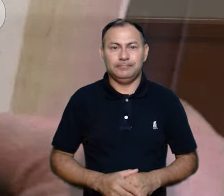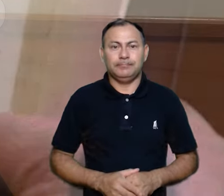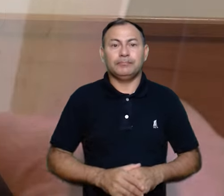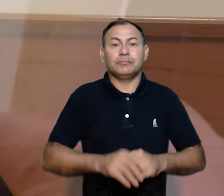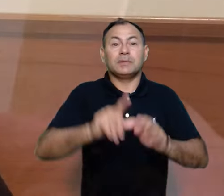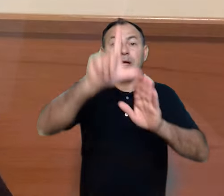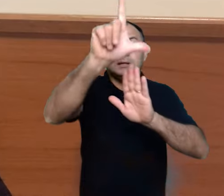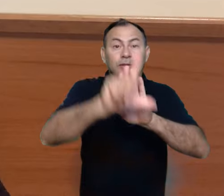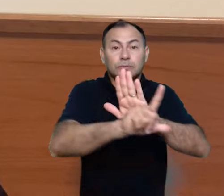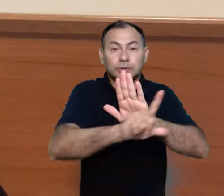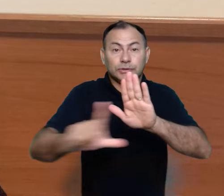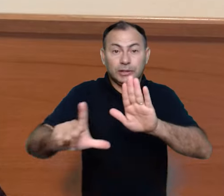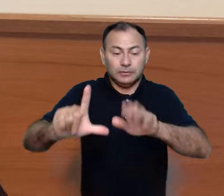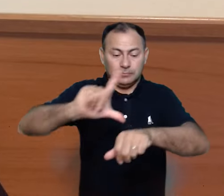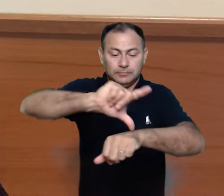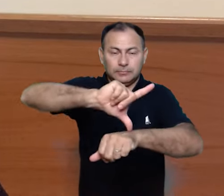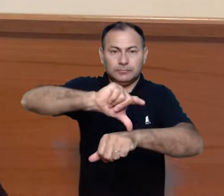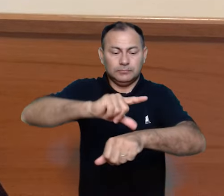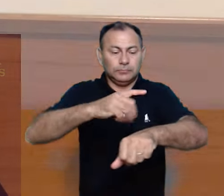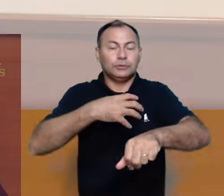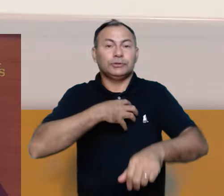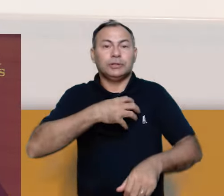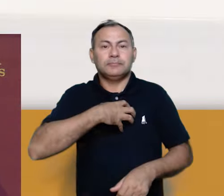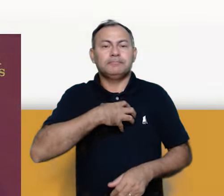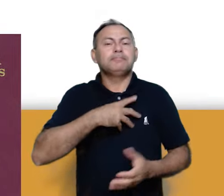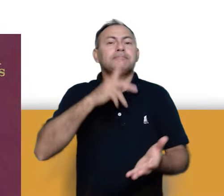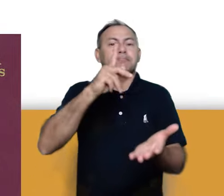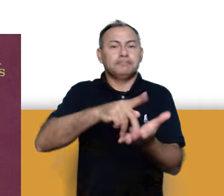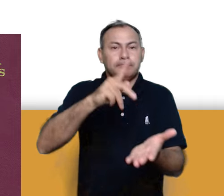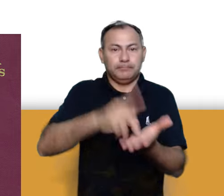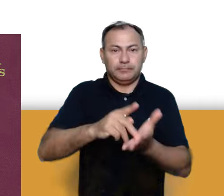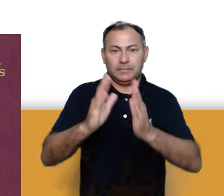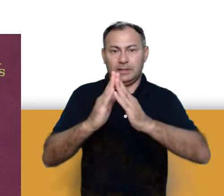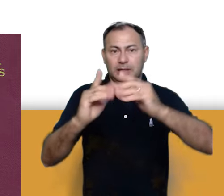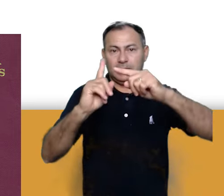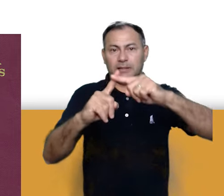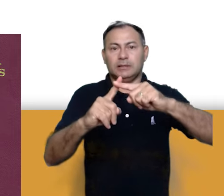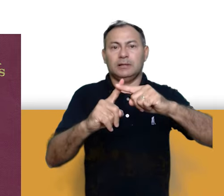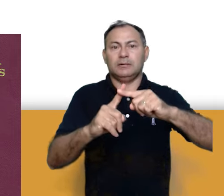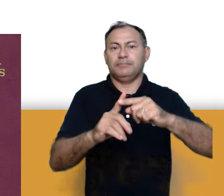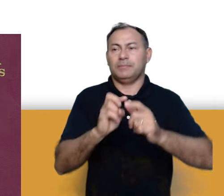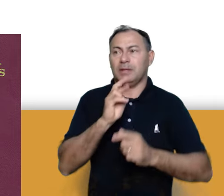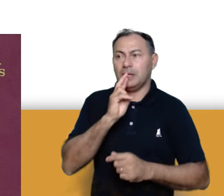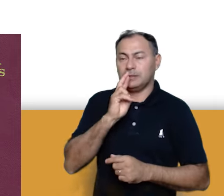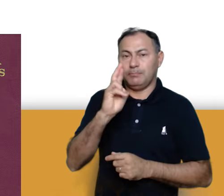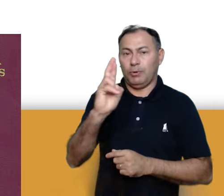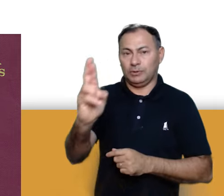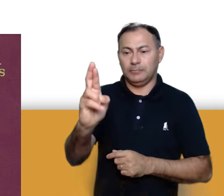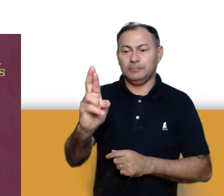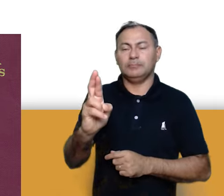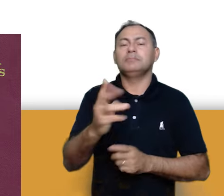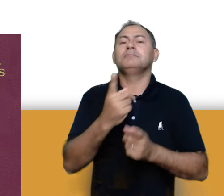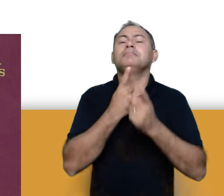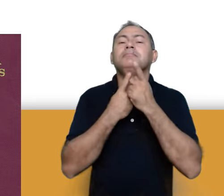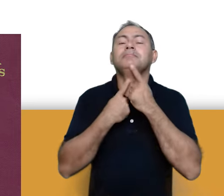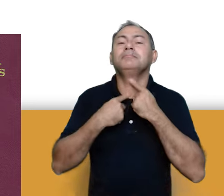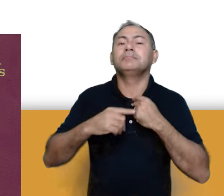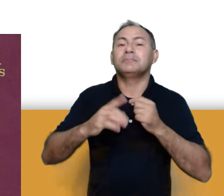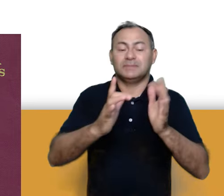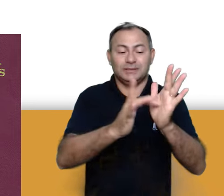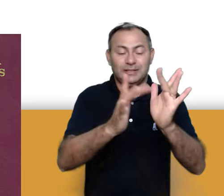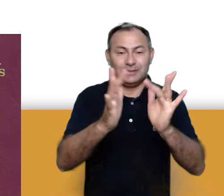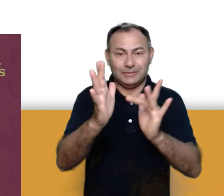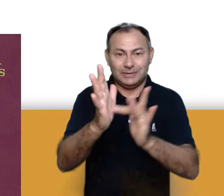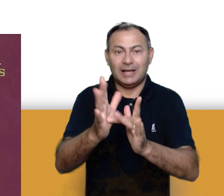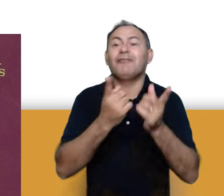A liturgia das horas é o modo concreto da Igreja responder ao desejo